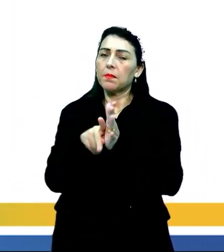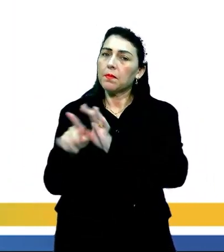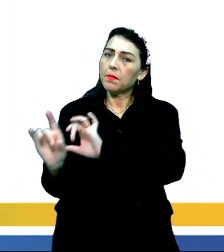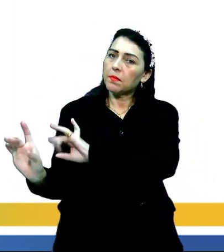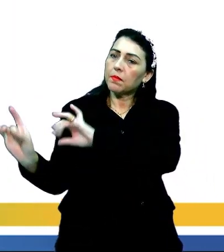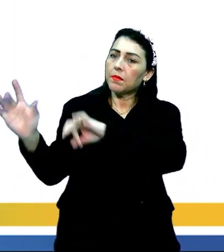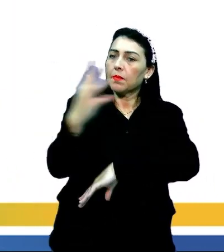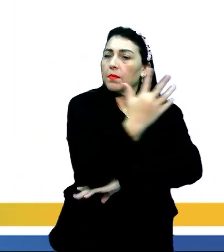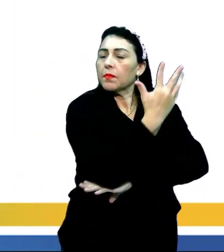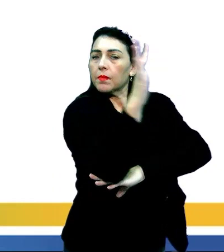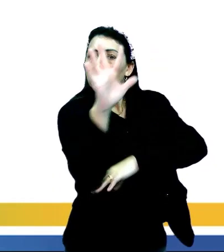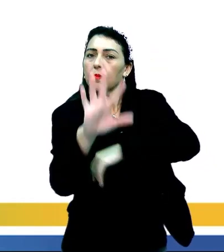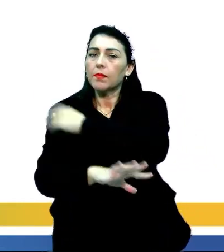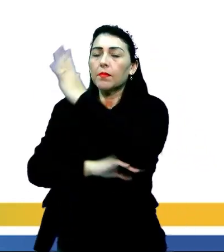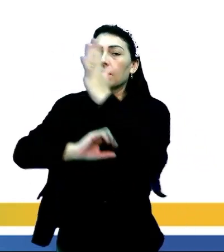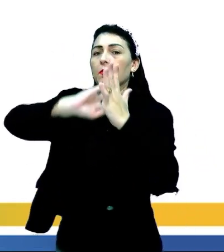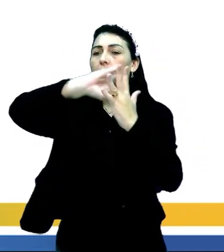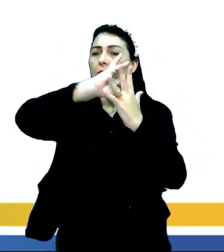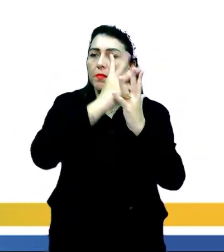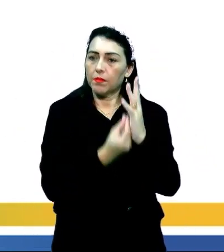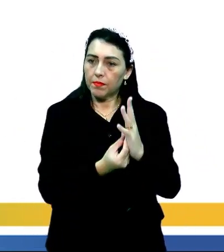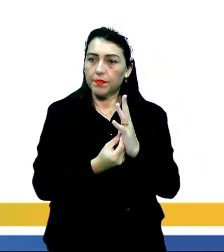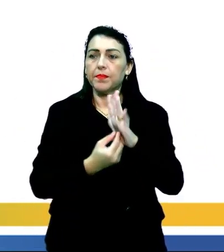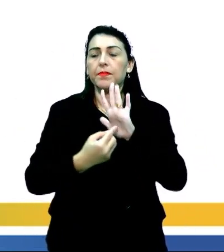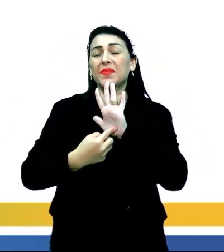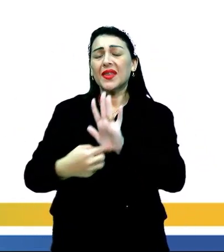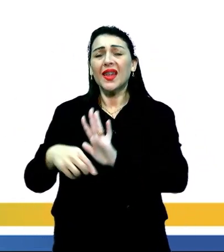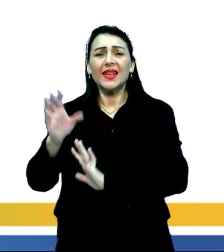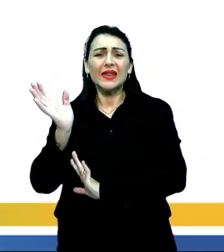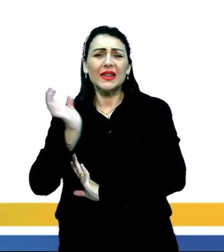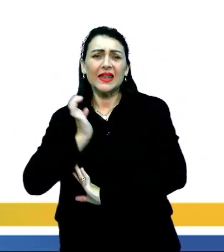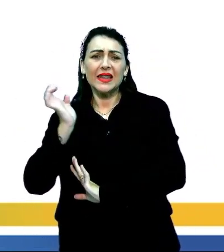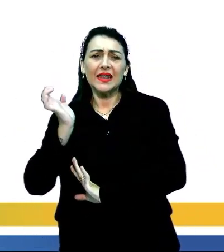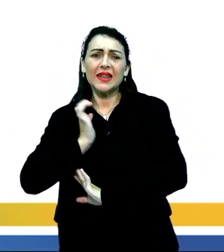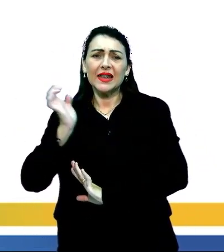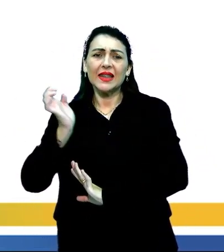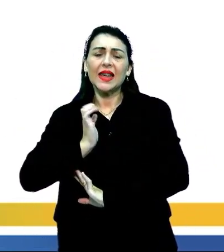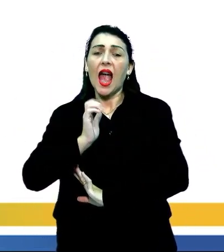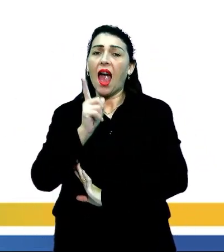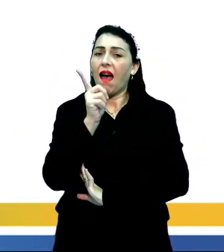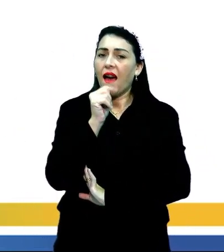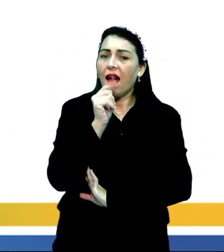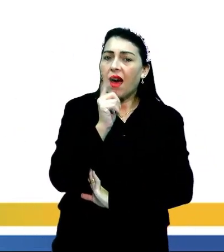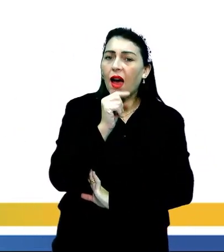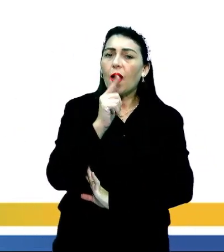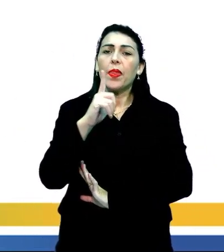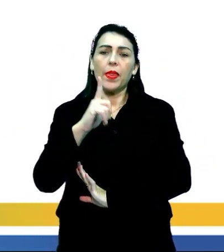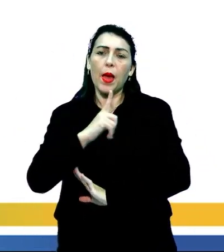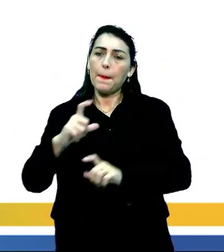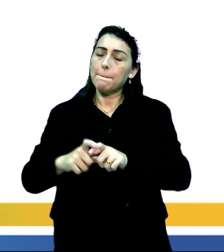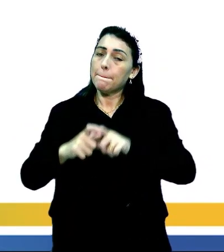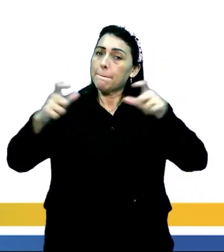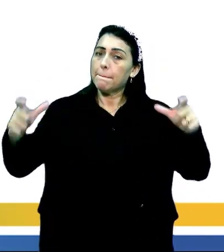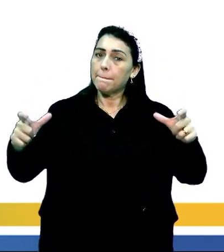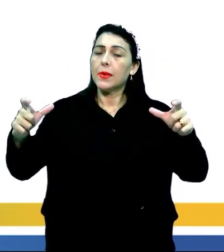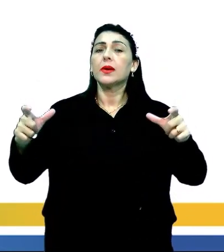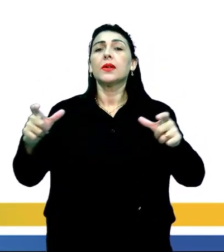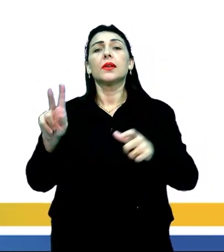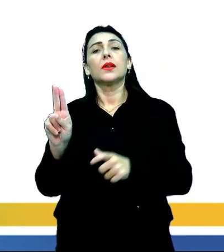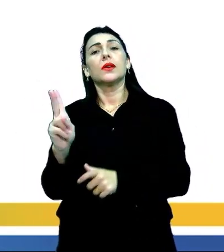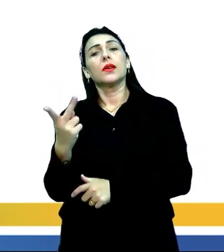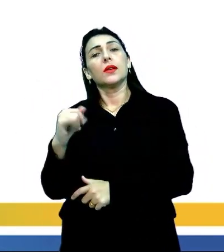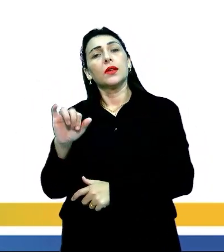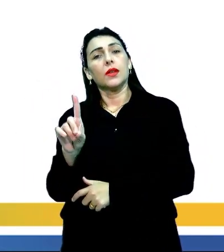marcado em especial pela floresta amazônica, ele apresenta uma rica hidrografia, possui a maior bacia